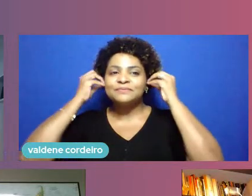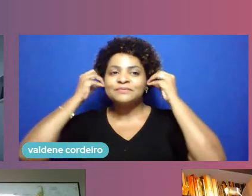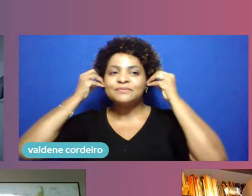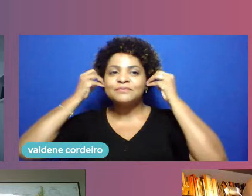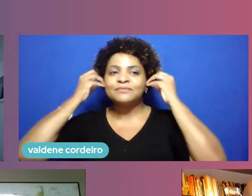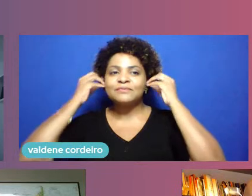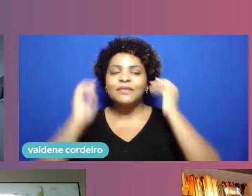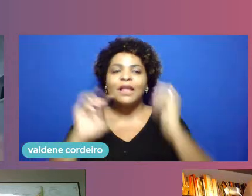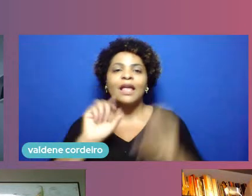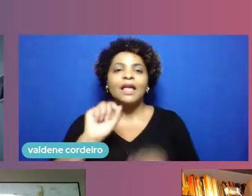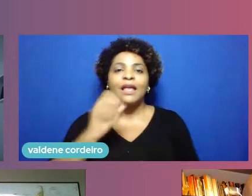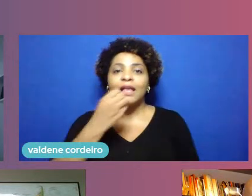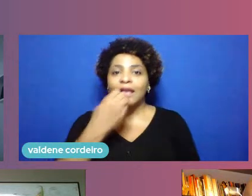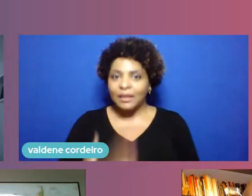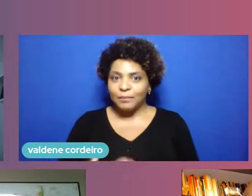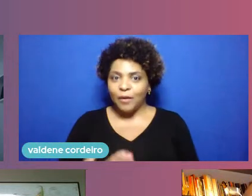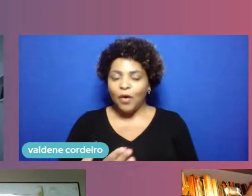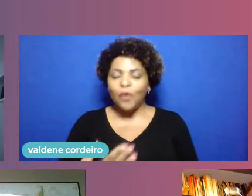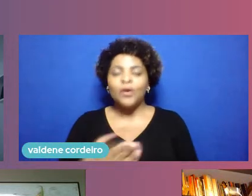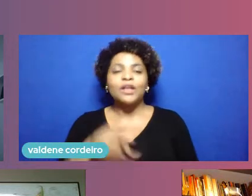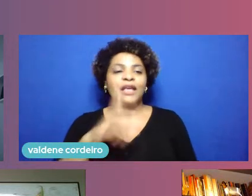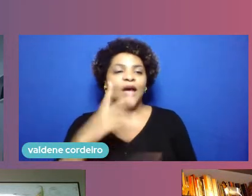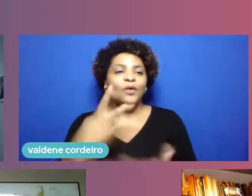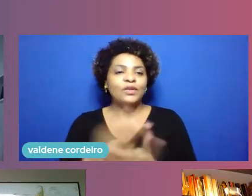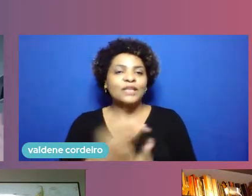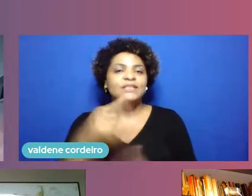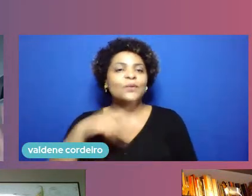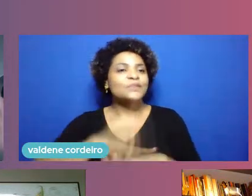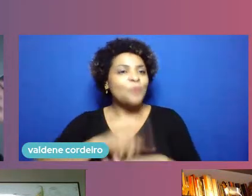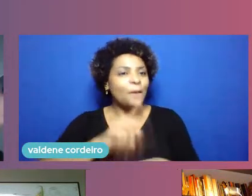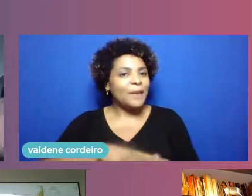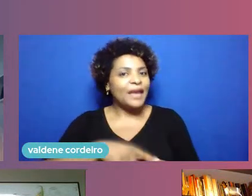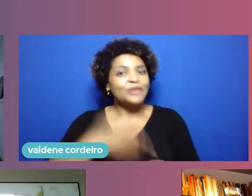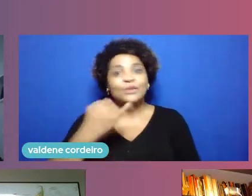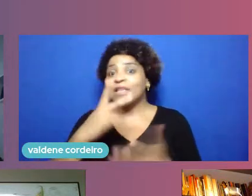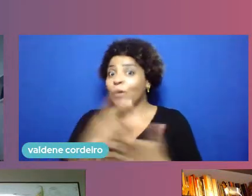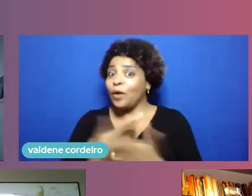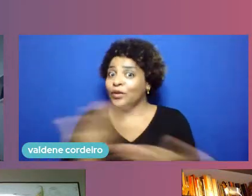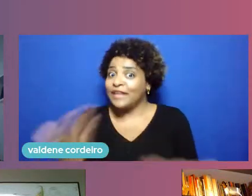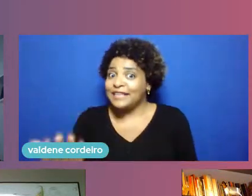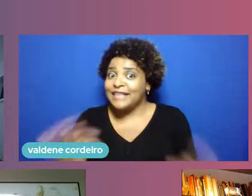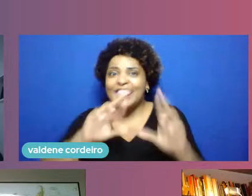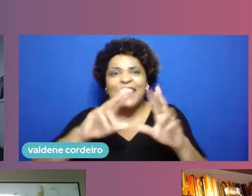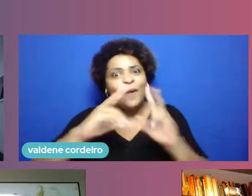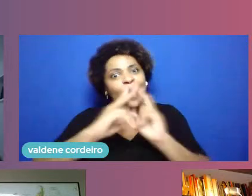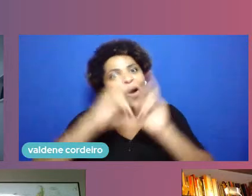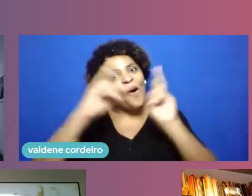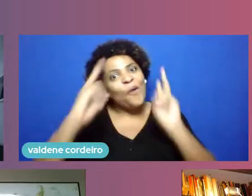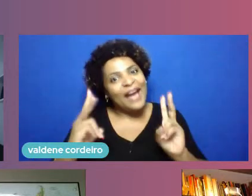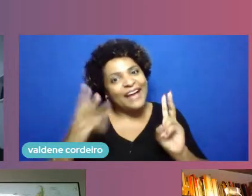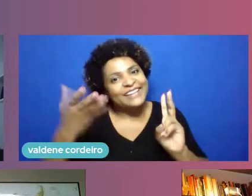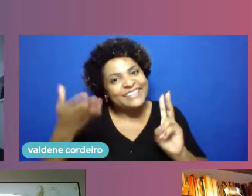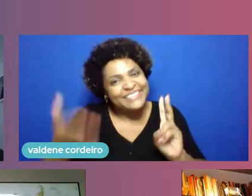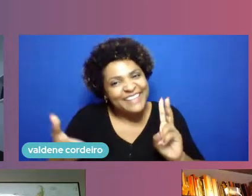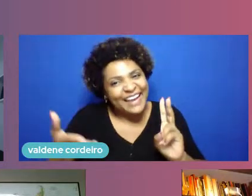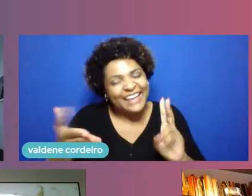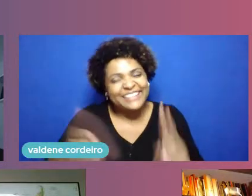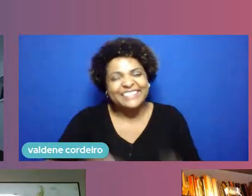reunião sem ter esse momento não é reunião online então já acabou alguém tem que ter uma camisa você está no mudo